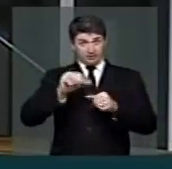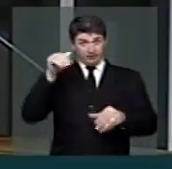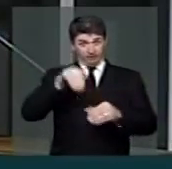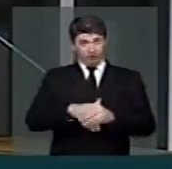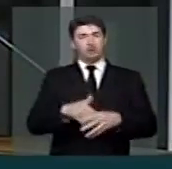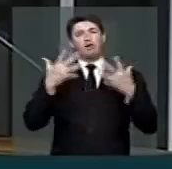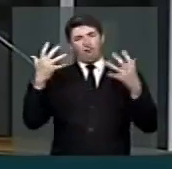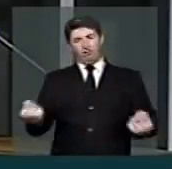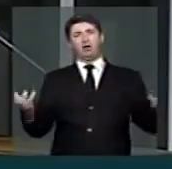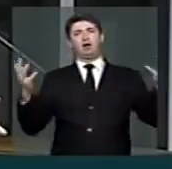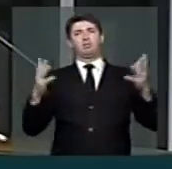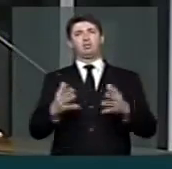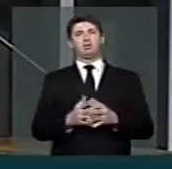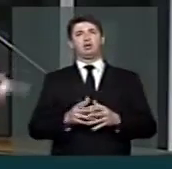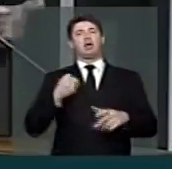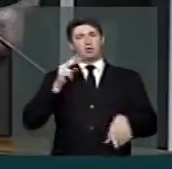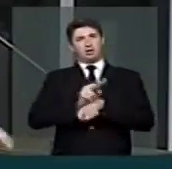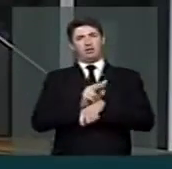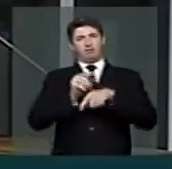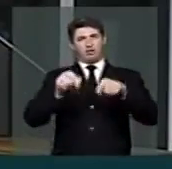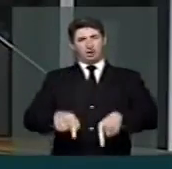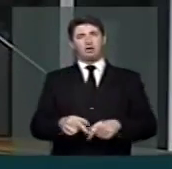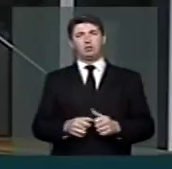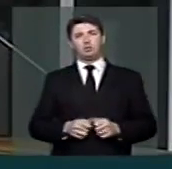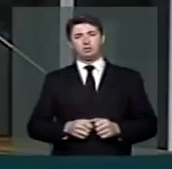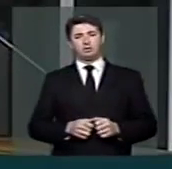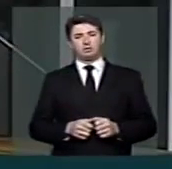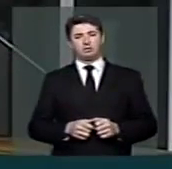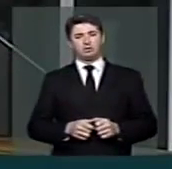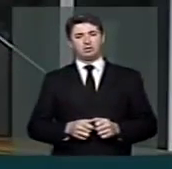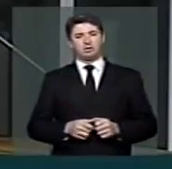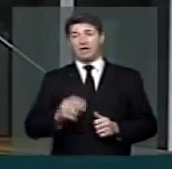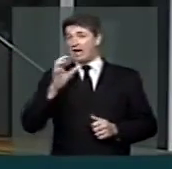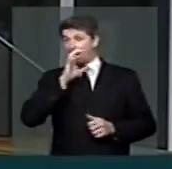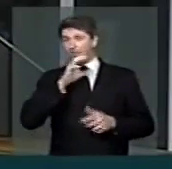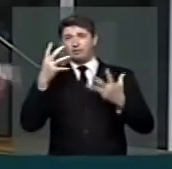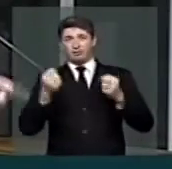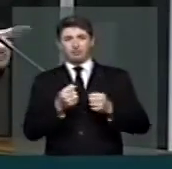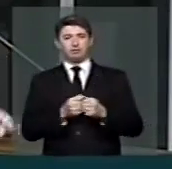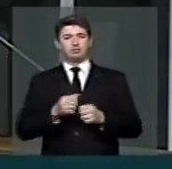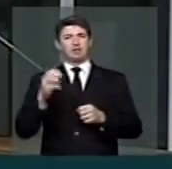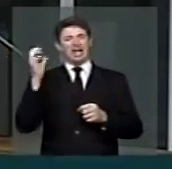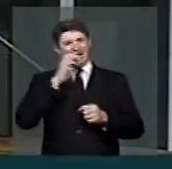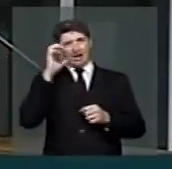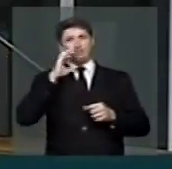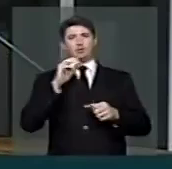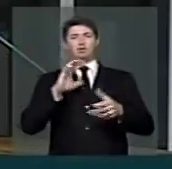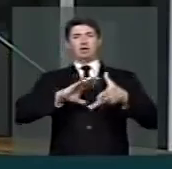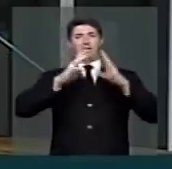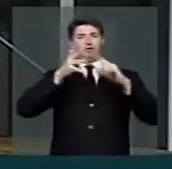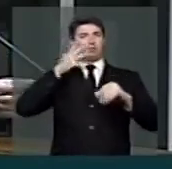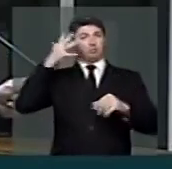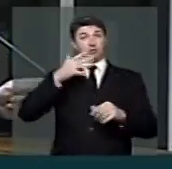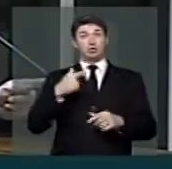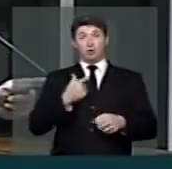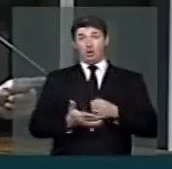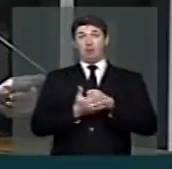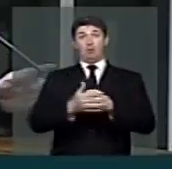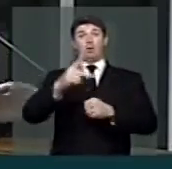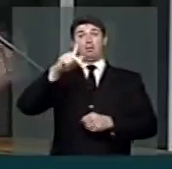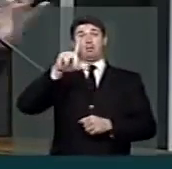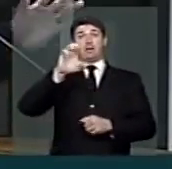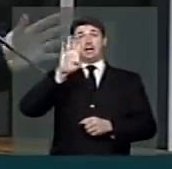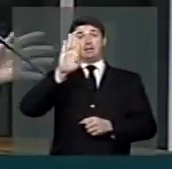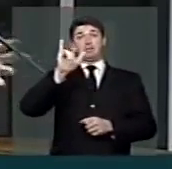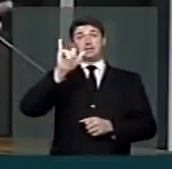vamos votar reforma política. sempre defendi a votação célere, rápida, ágil da reforma política, e apoio o plebiscito.